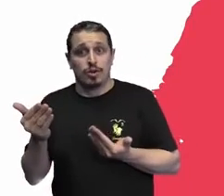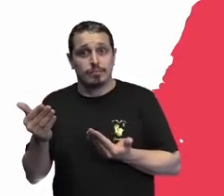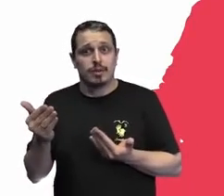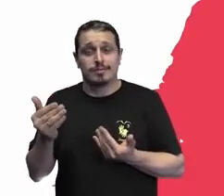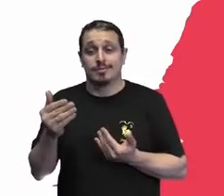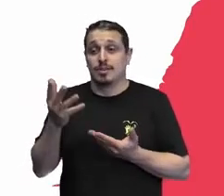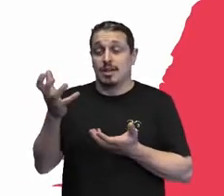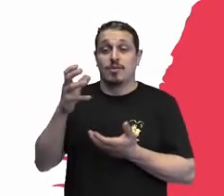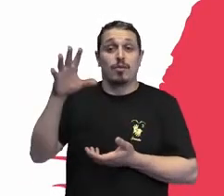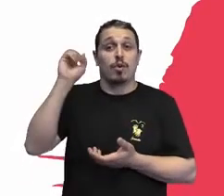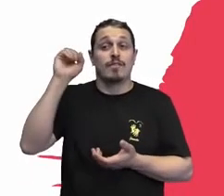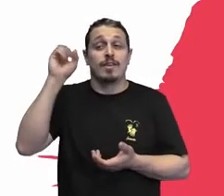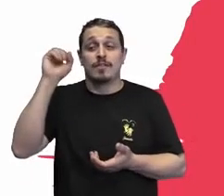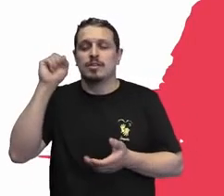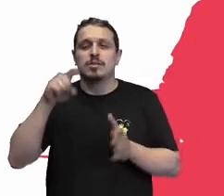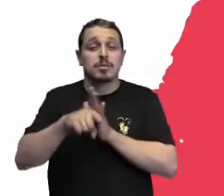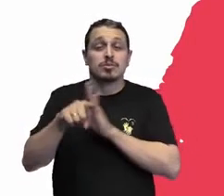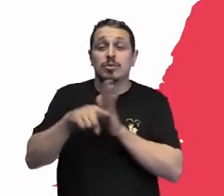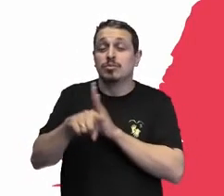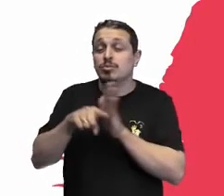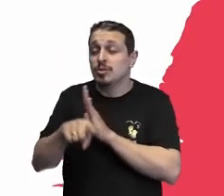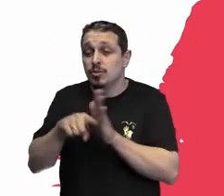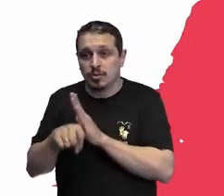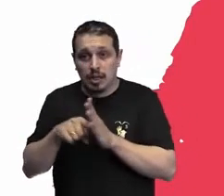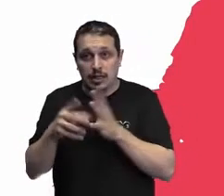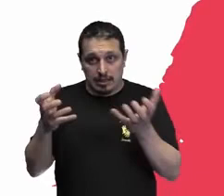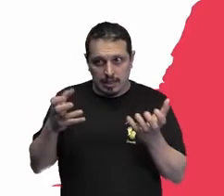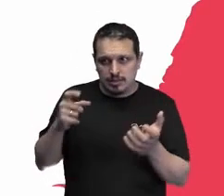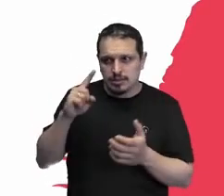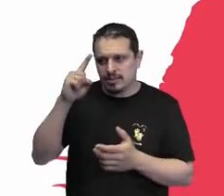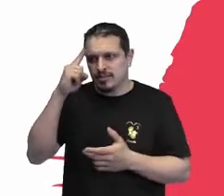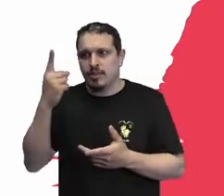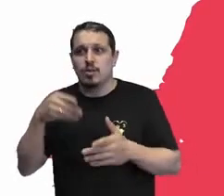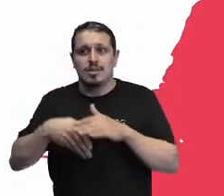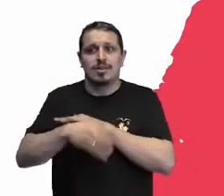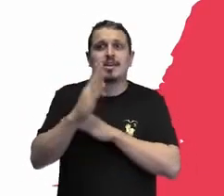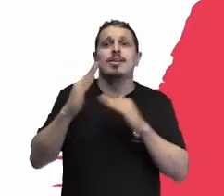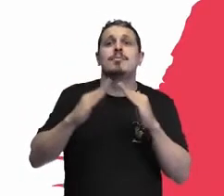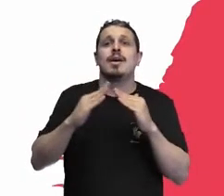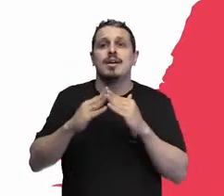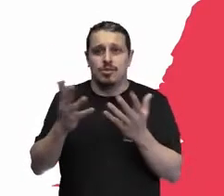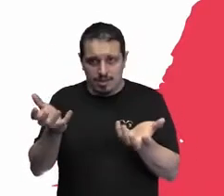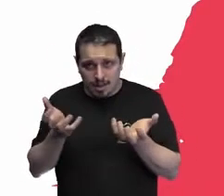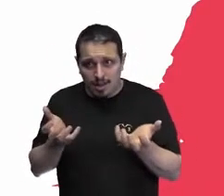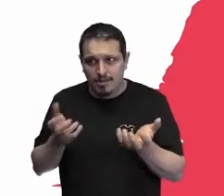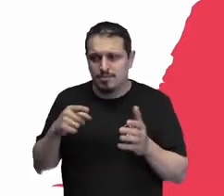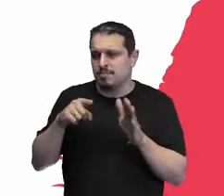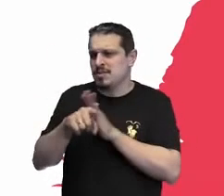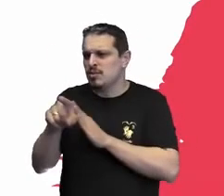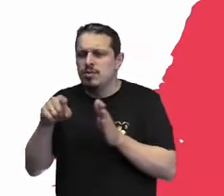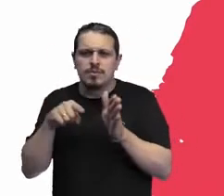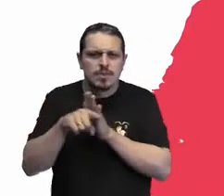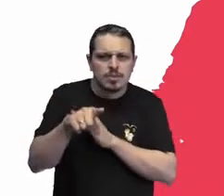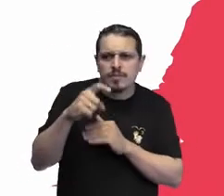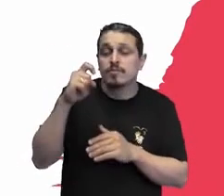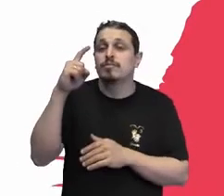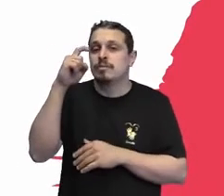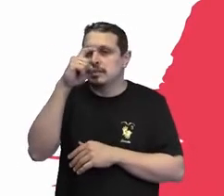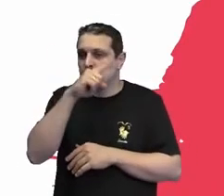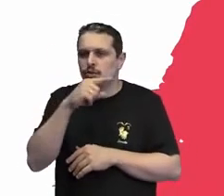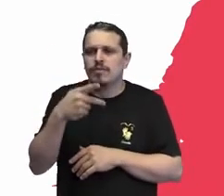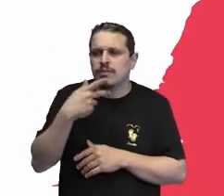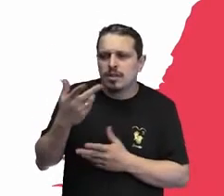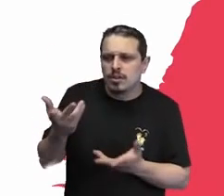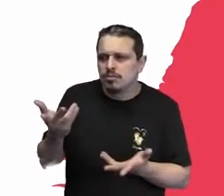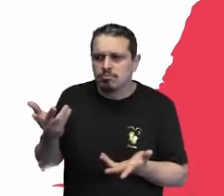Vocês pensam em sair de casa? O que vocês querem? A gente estava ouvindo tanta coisa difícil na política pública, tanta coisa difícil